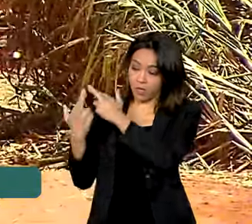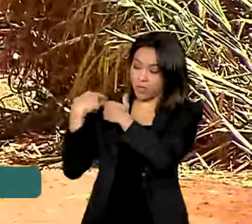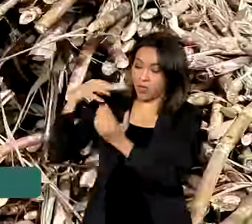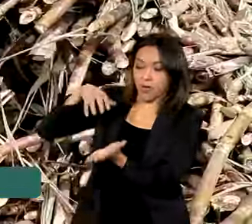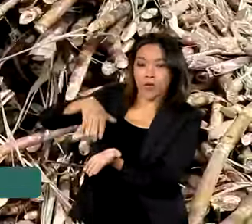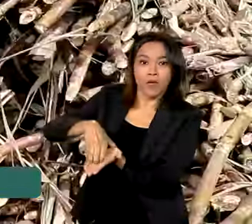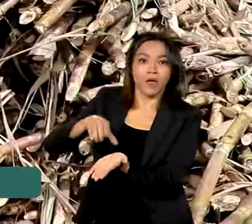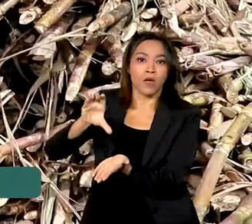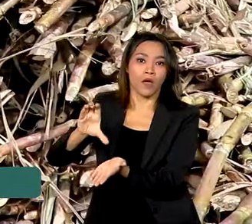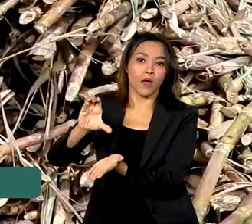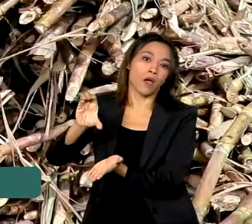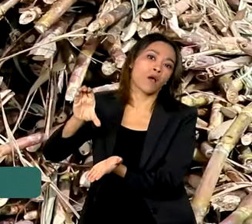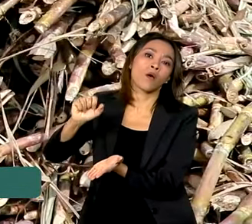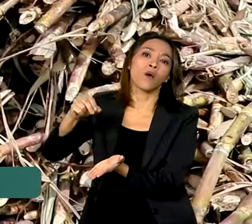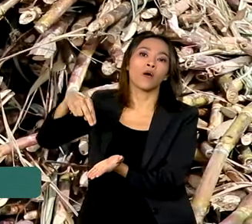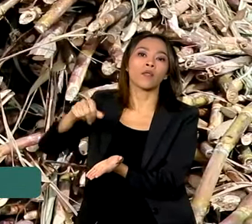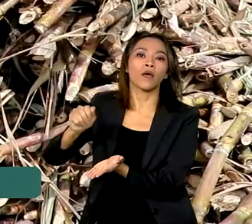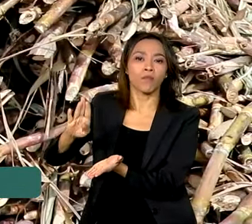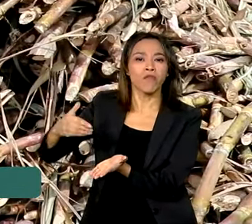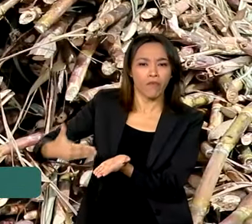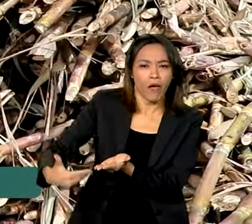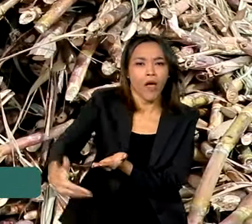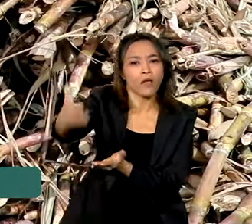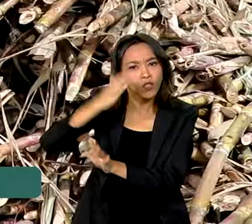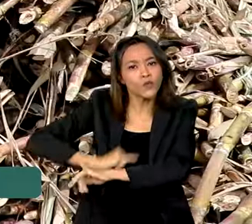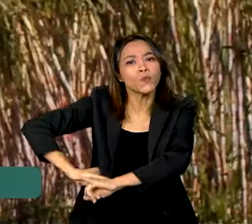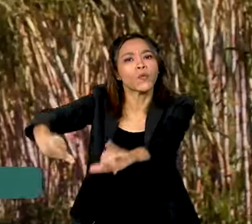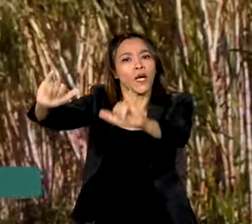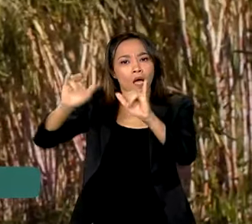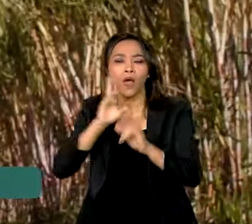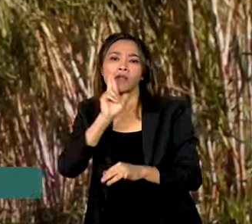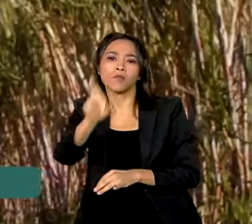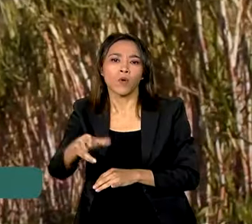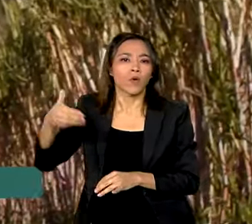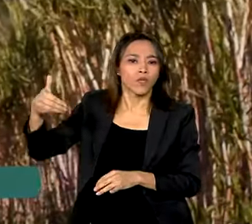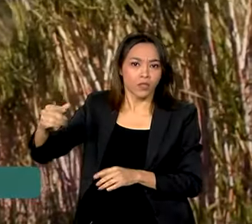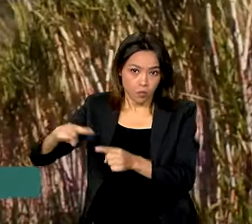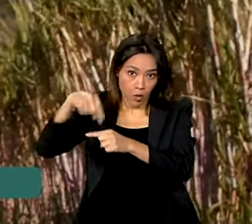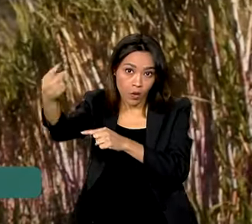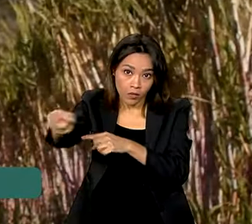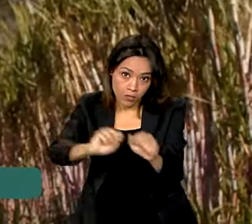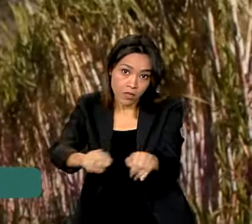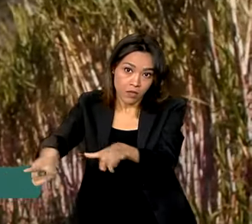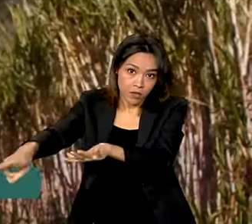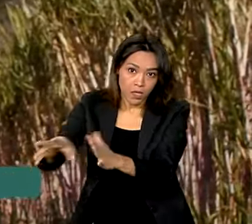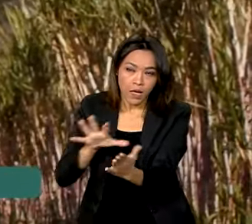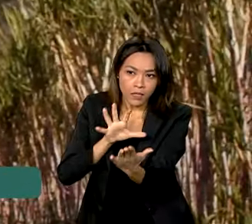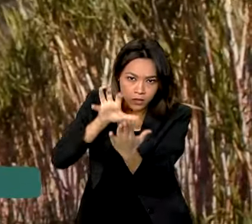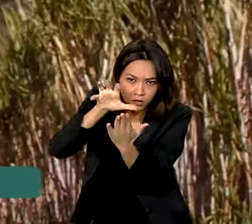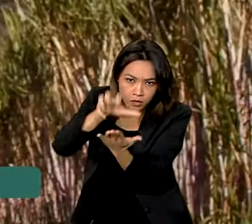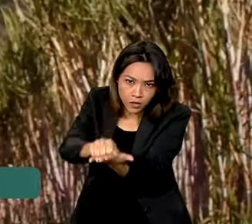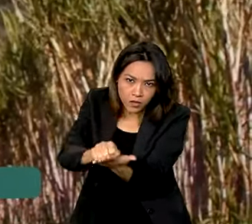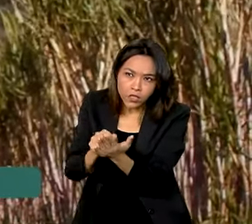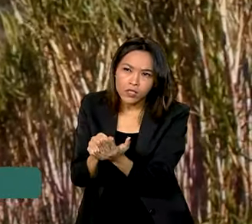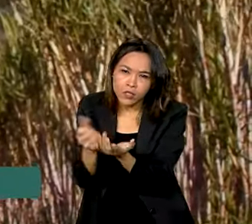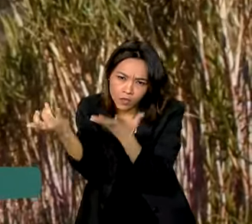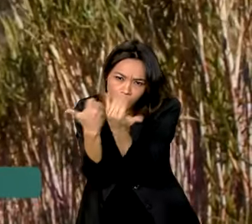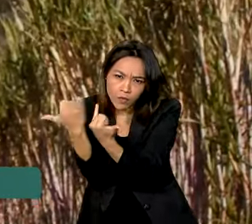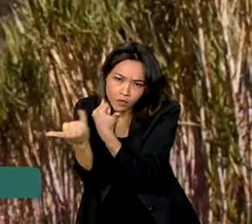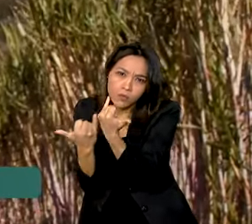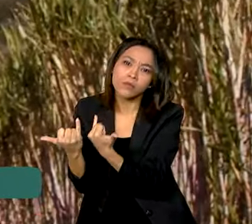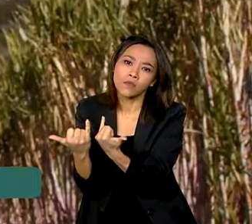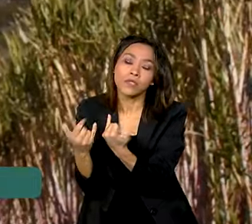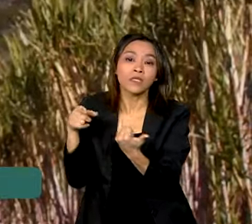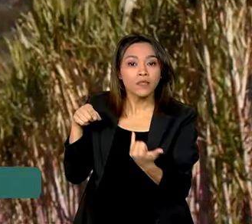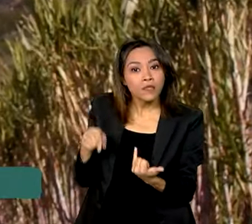da próxima semana, esses dados estão sendo compilados e isso é o que, de fato, pode